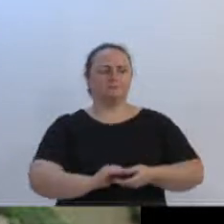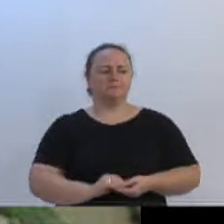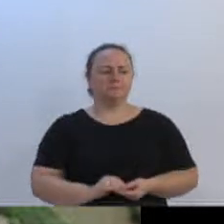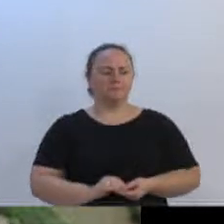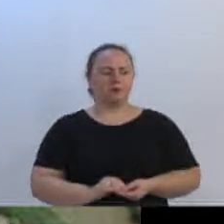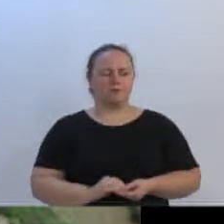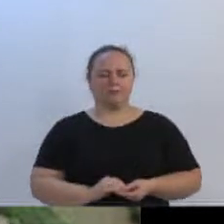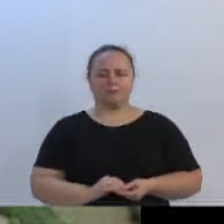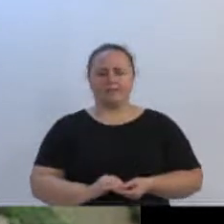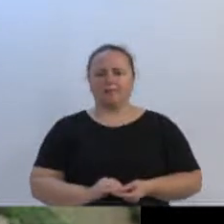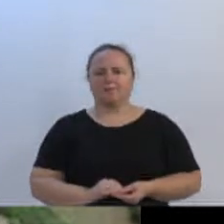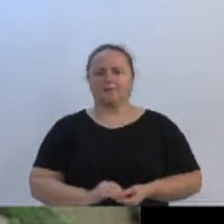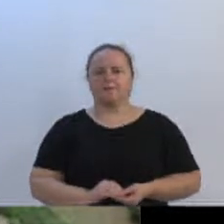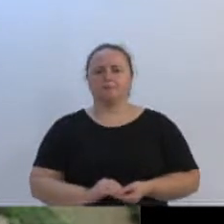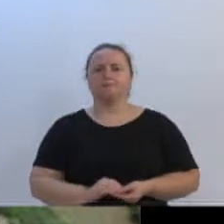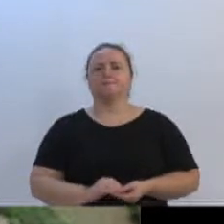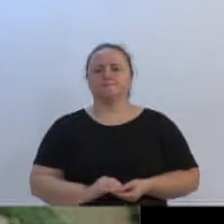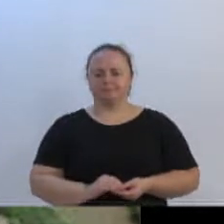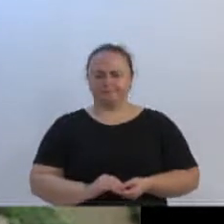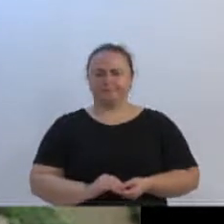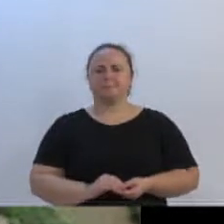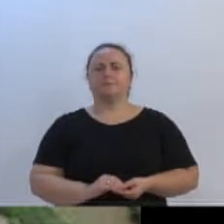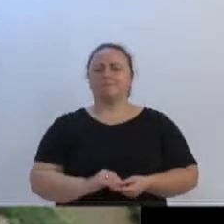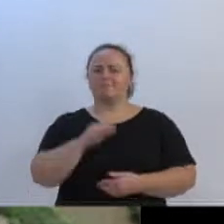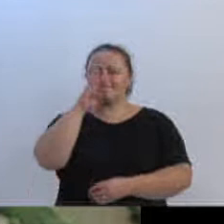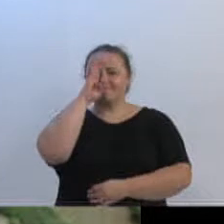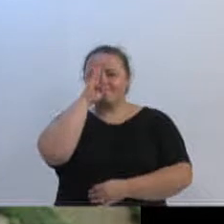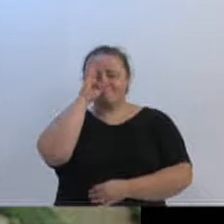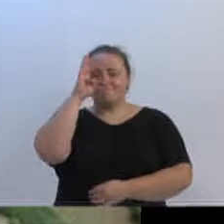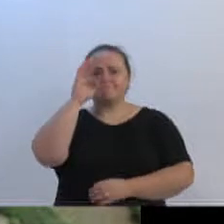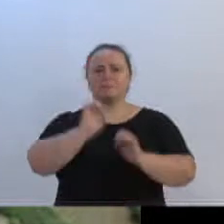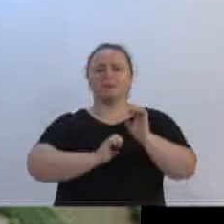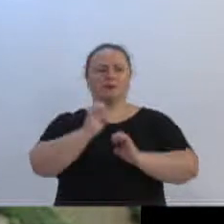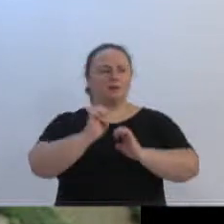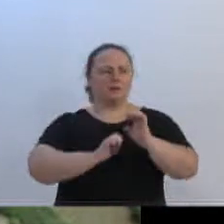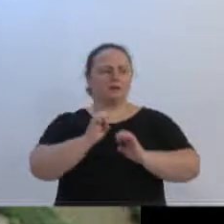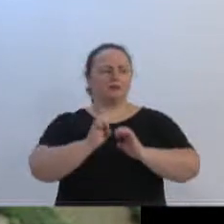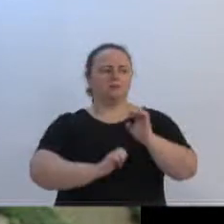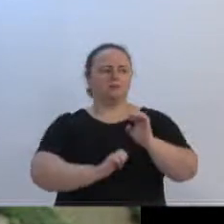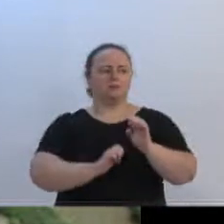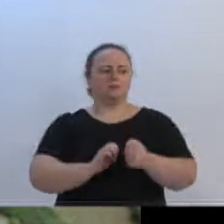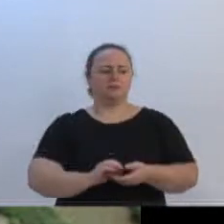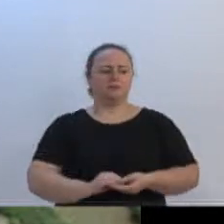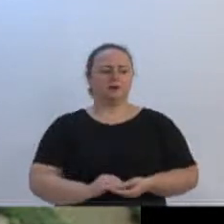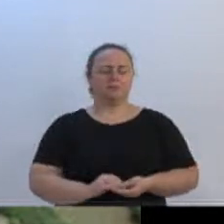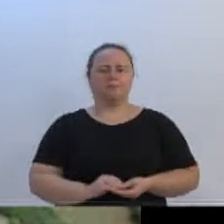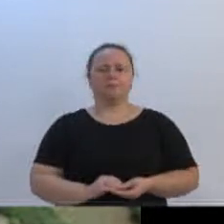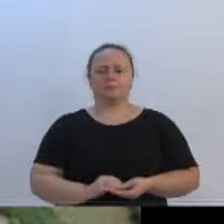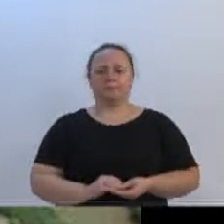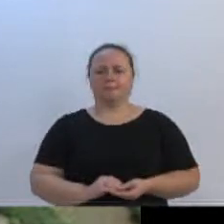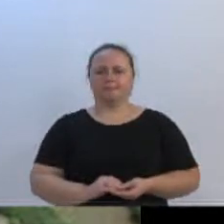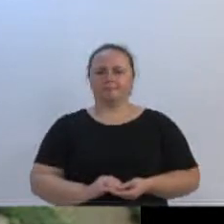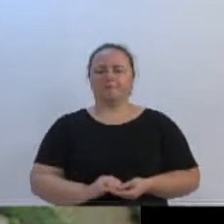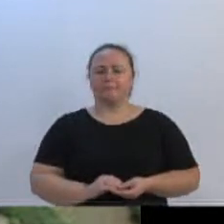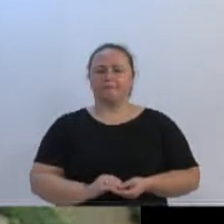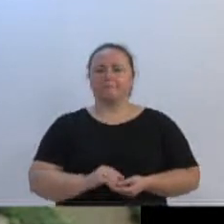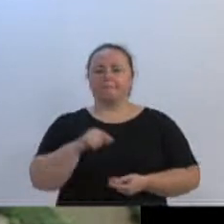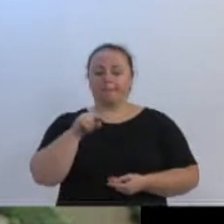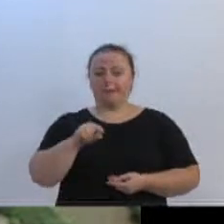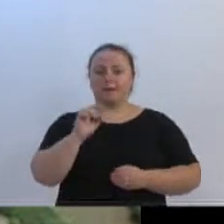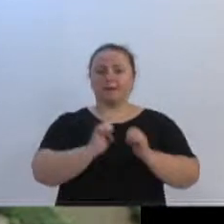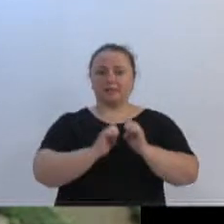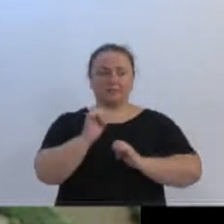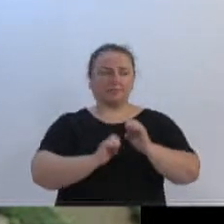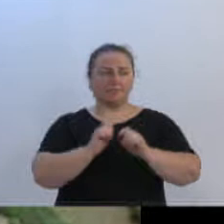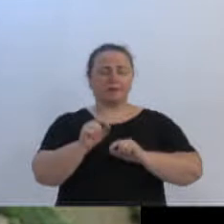É a principal indústria de cigarro do Brasil, minha gente. A Souza Cruz encerra,